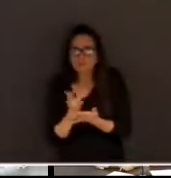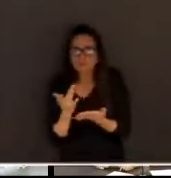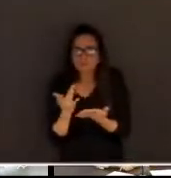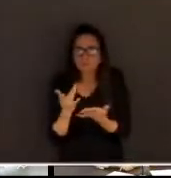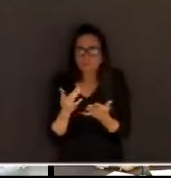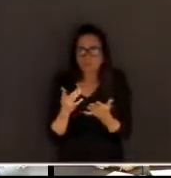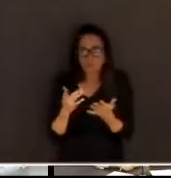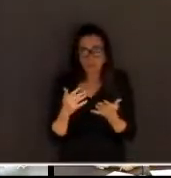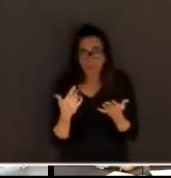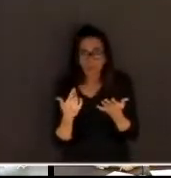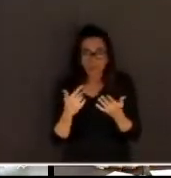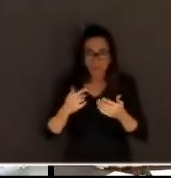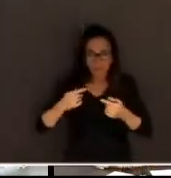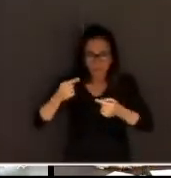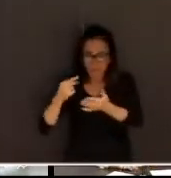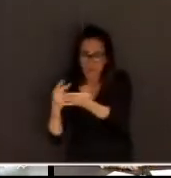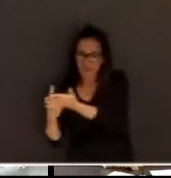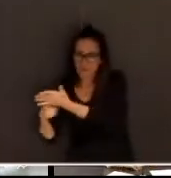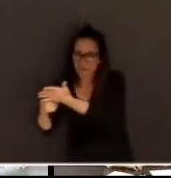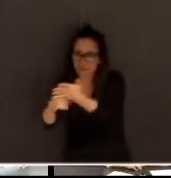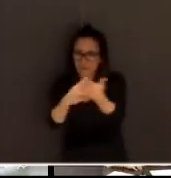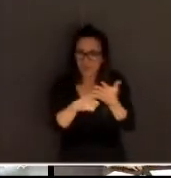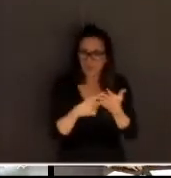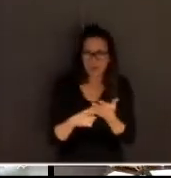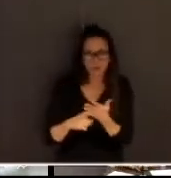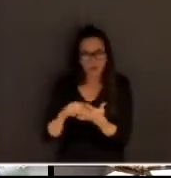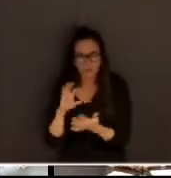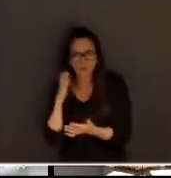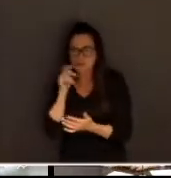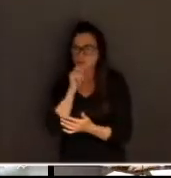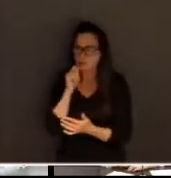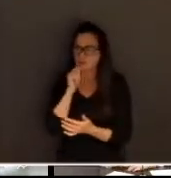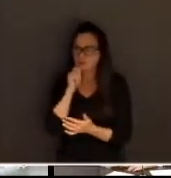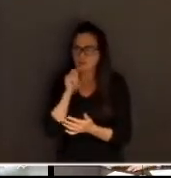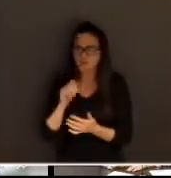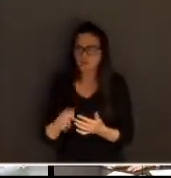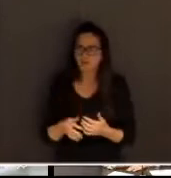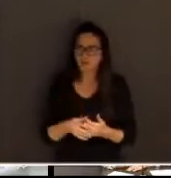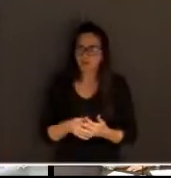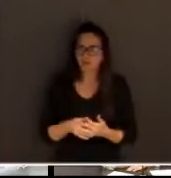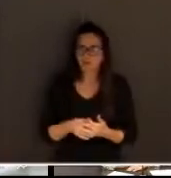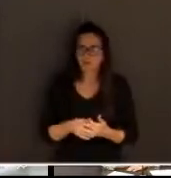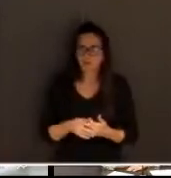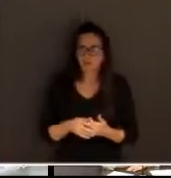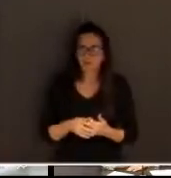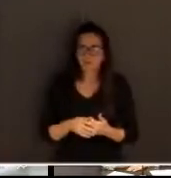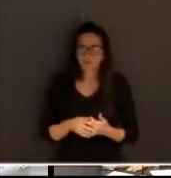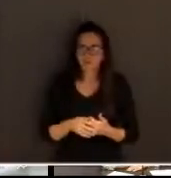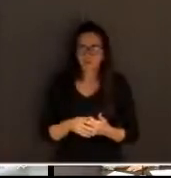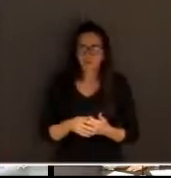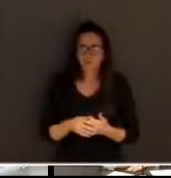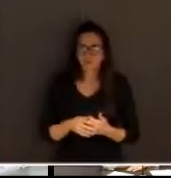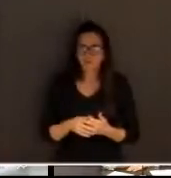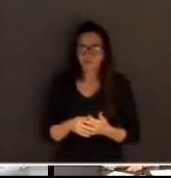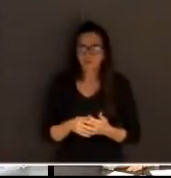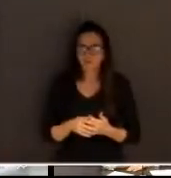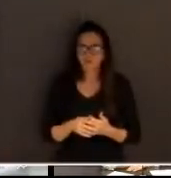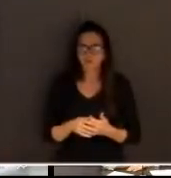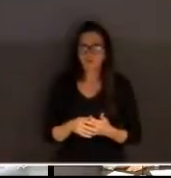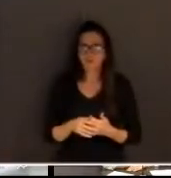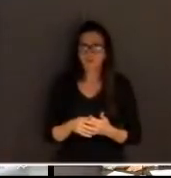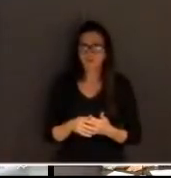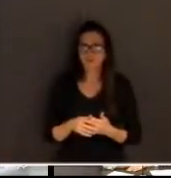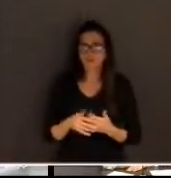resolvida. Então, também estamos nessa expectativa de pelo menos ter um documento próprio para isso, índice nacional.